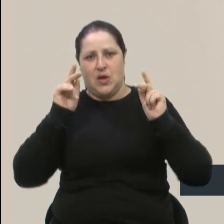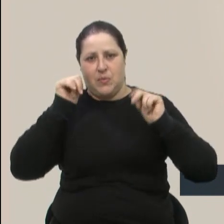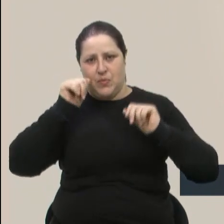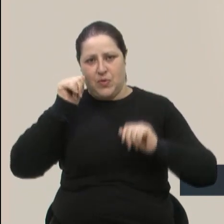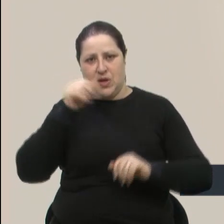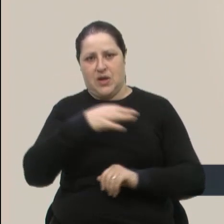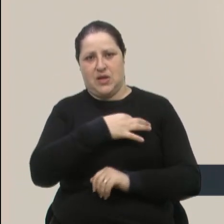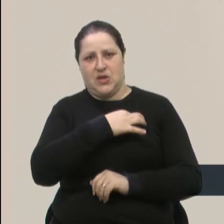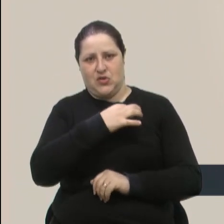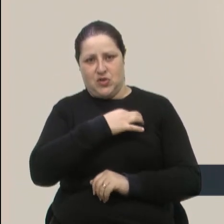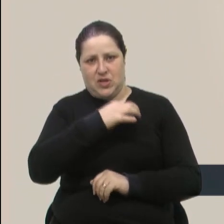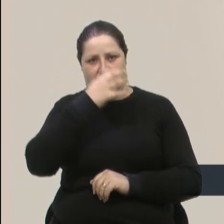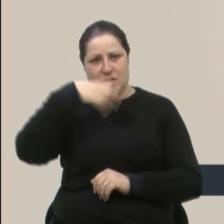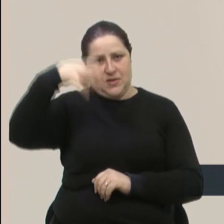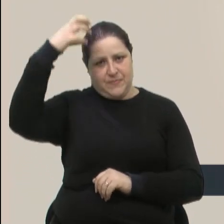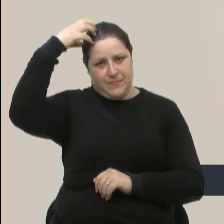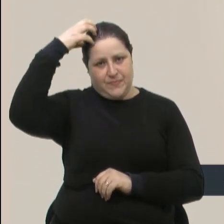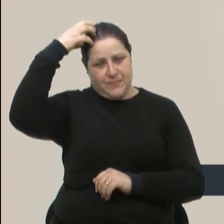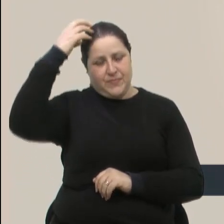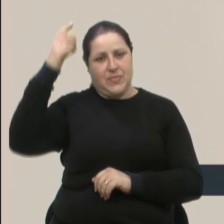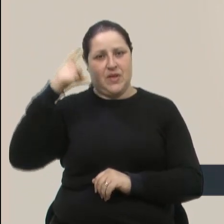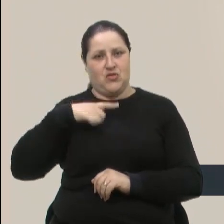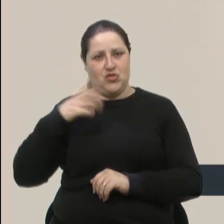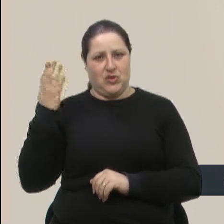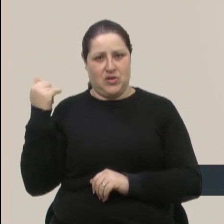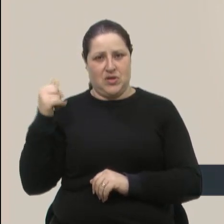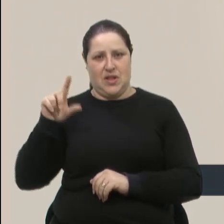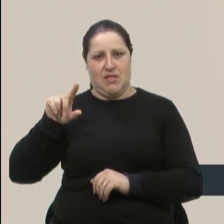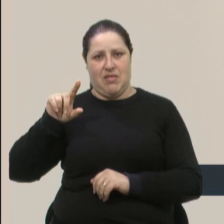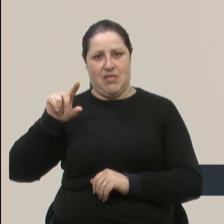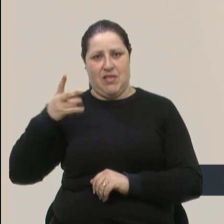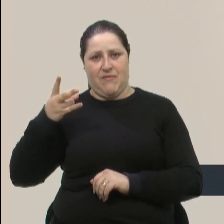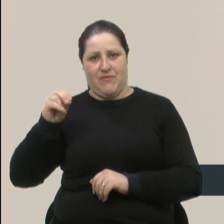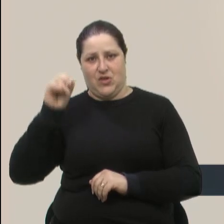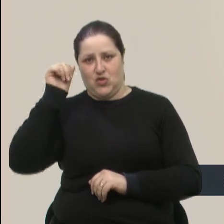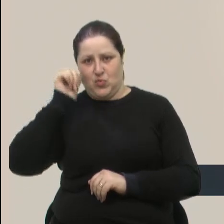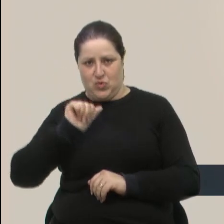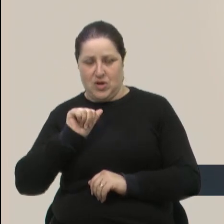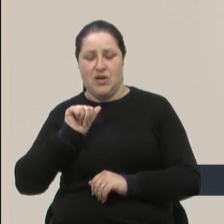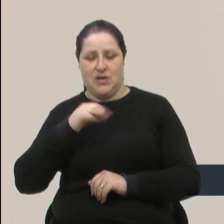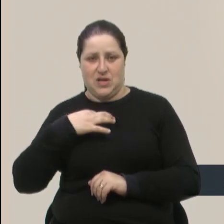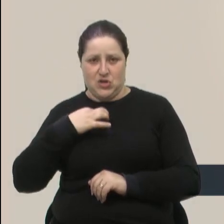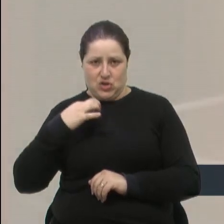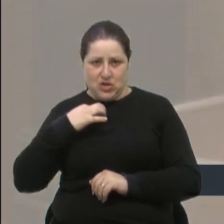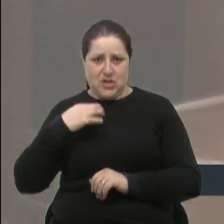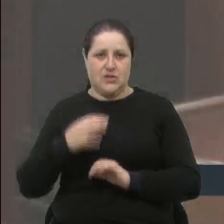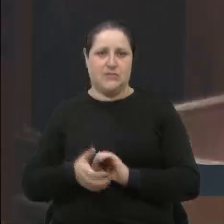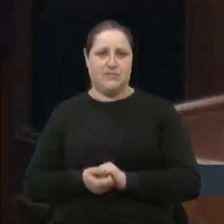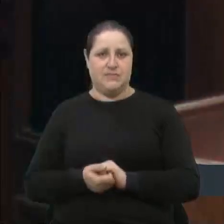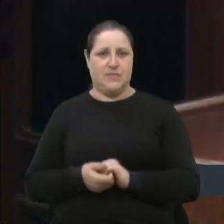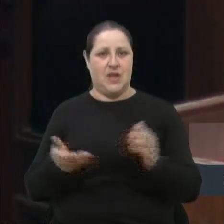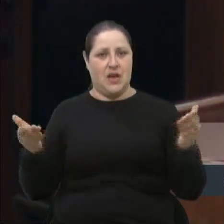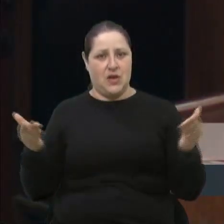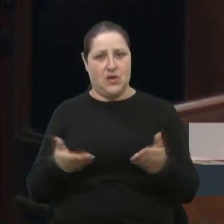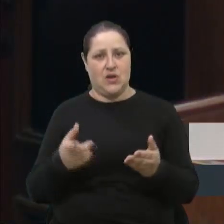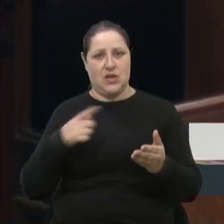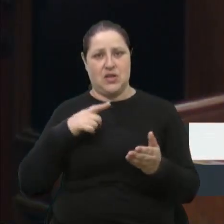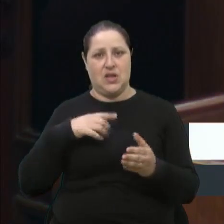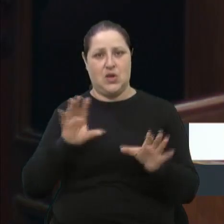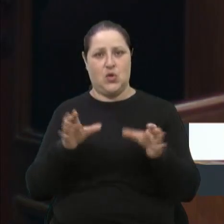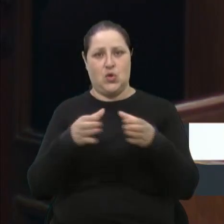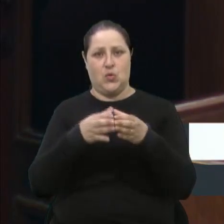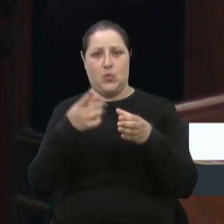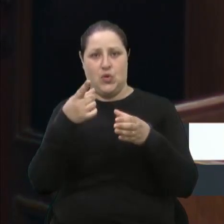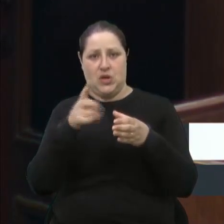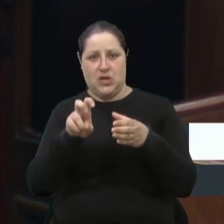e com certeza será um momento incrível para esse grupo de 15 jovens que sonha com essa